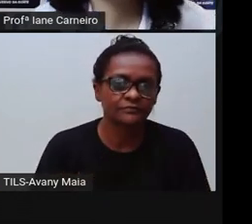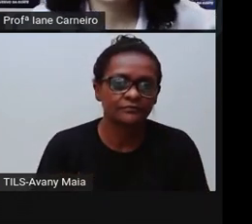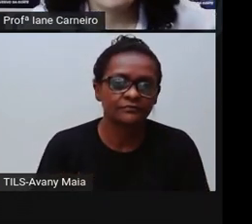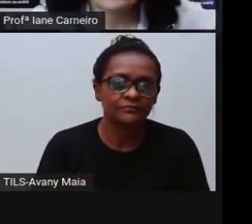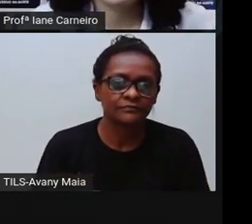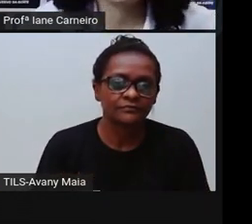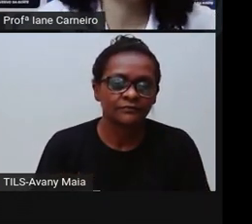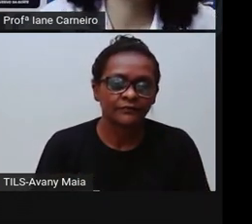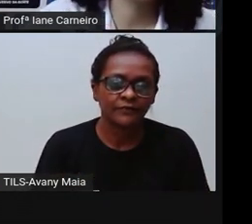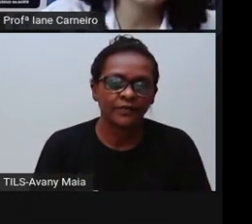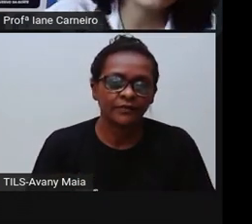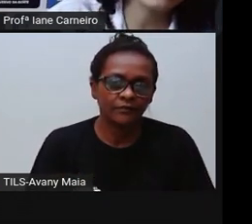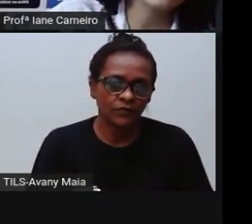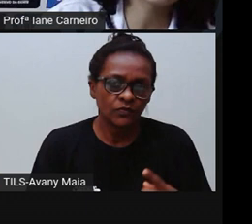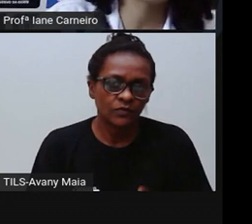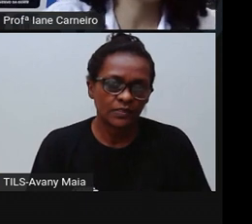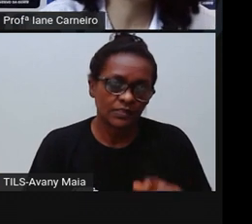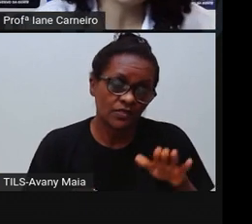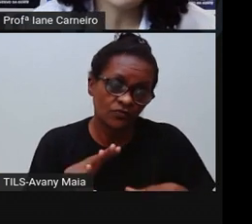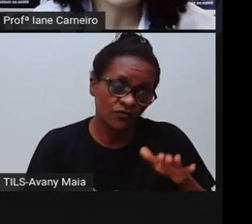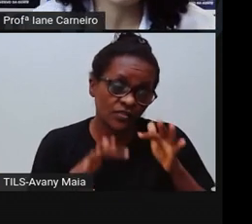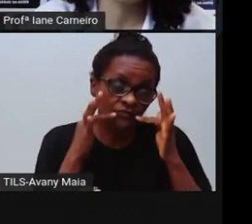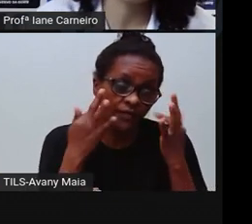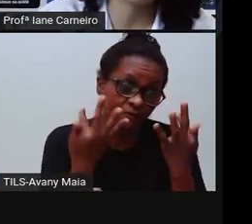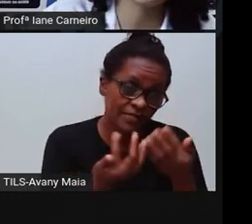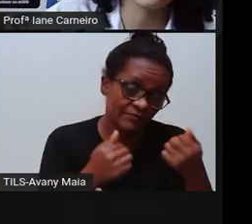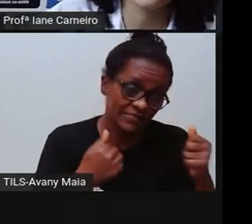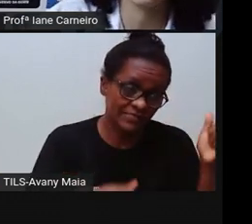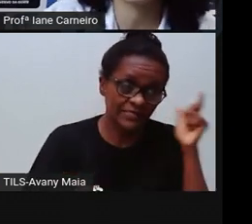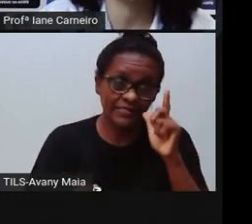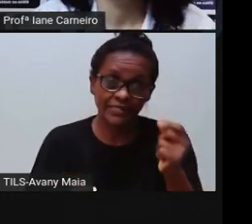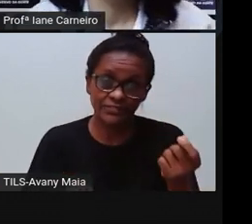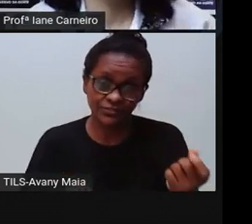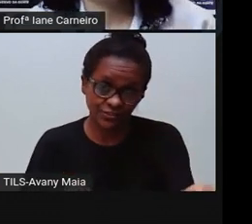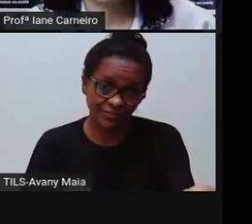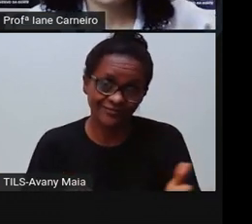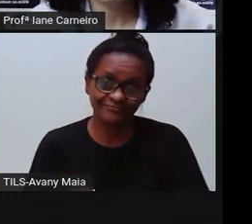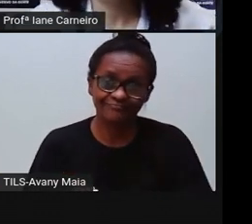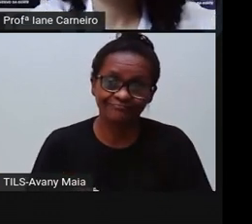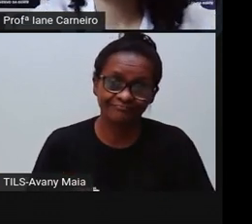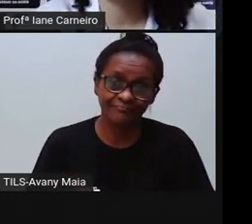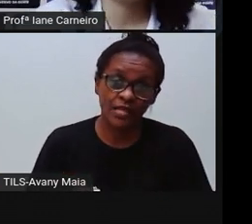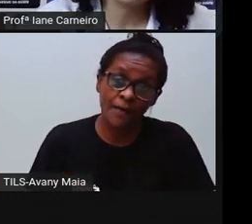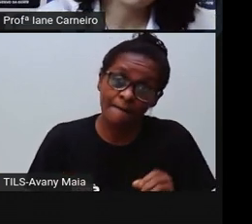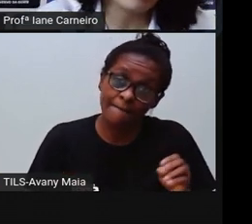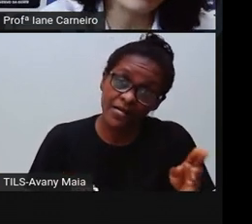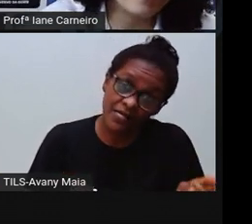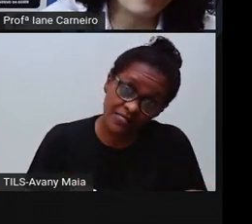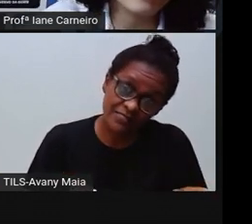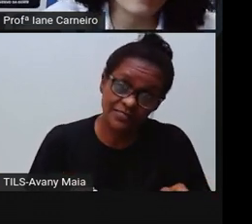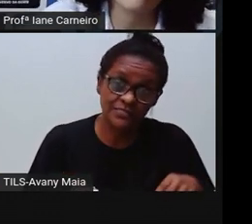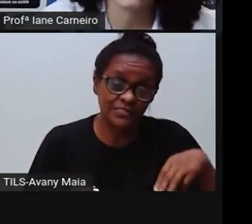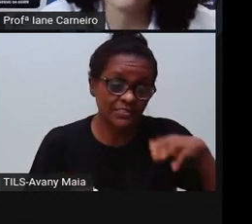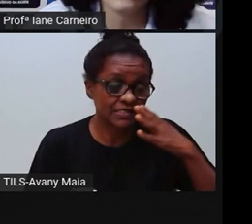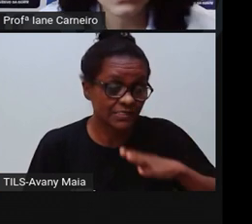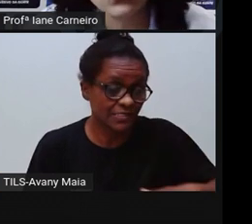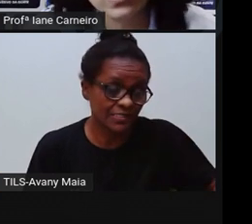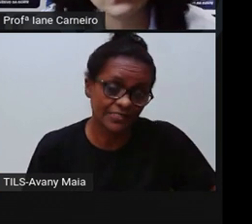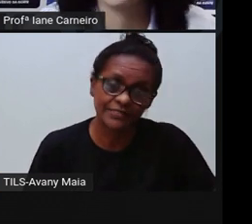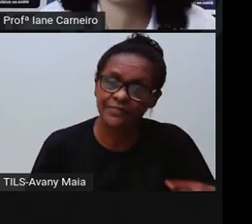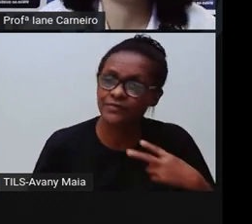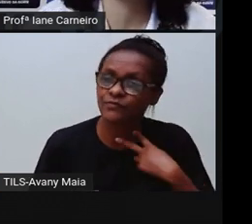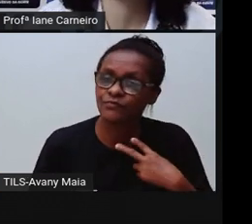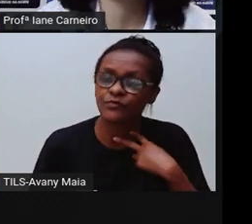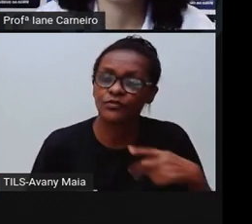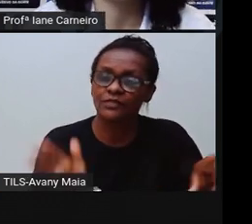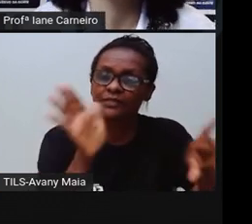A gente sabe que, às vezes, tem famílias que precisam que a criança ajude, né? Na renda, mas não... A lei, né? É proibido